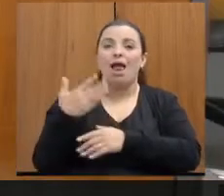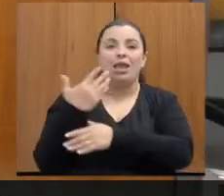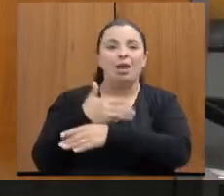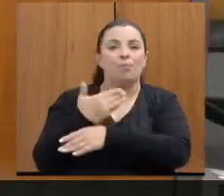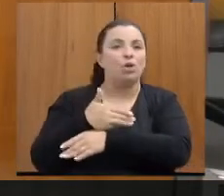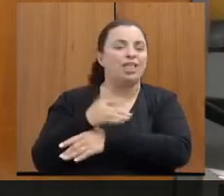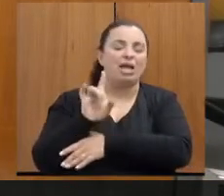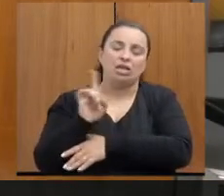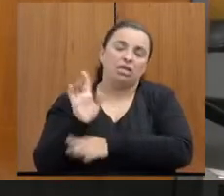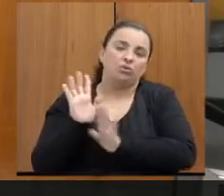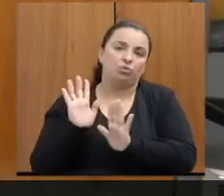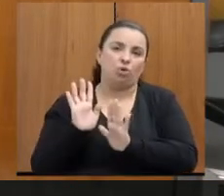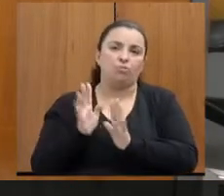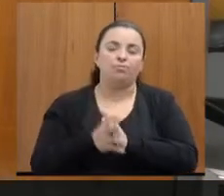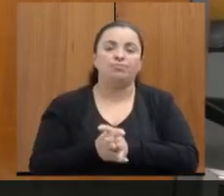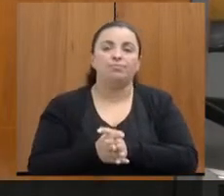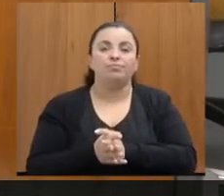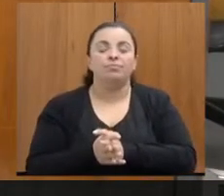Certo. E em Nova Lima?